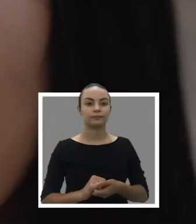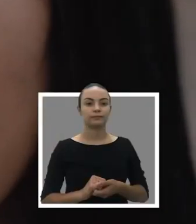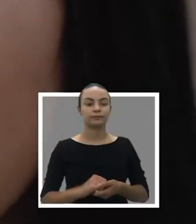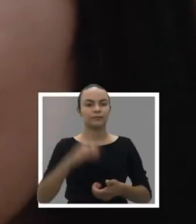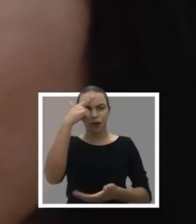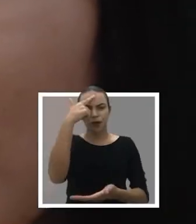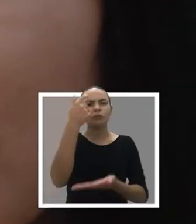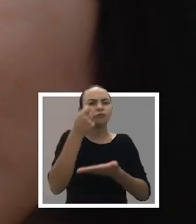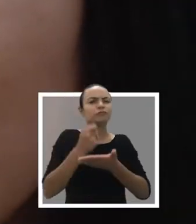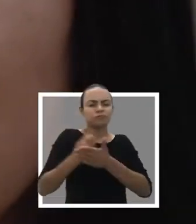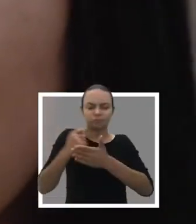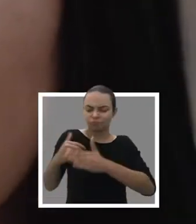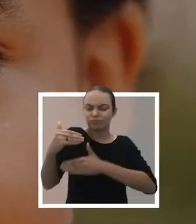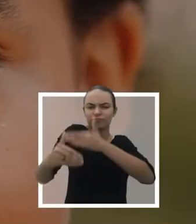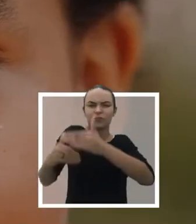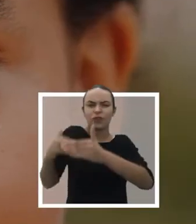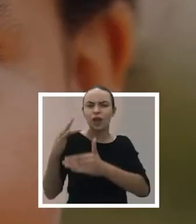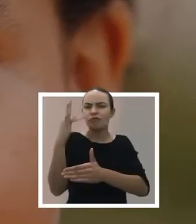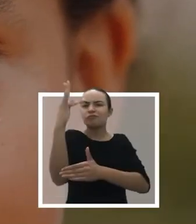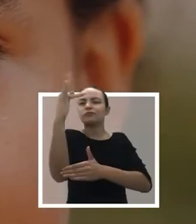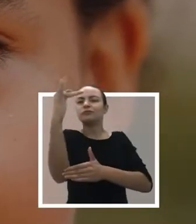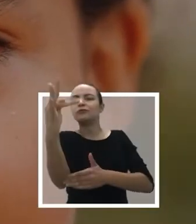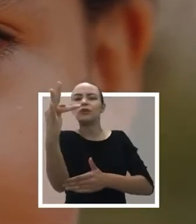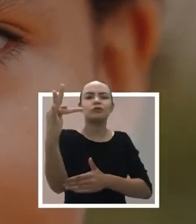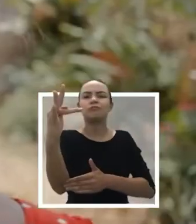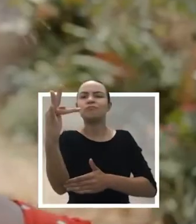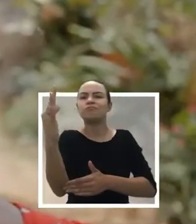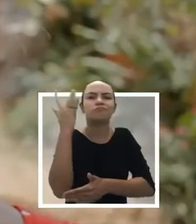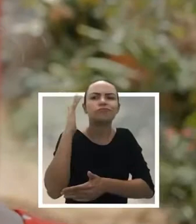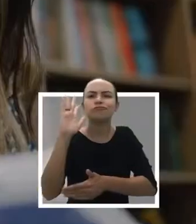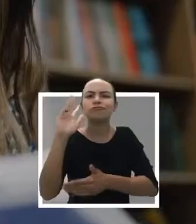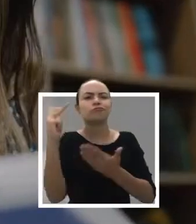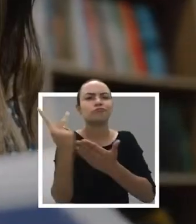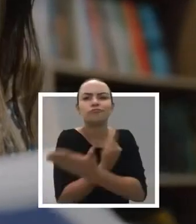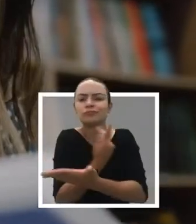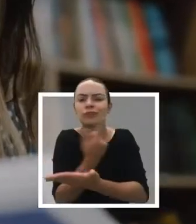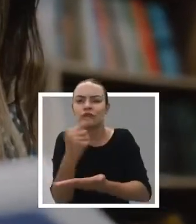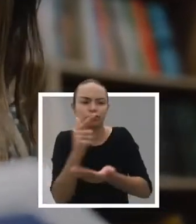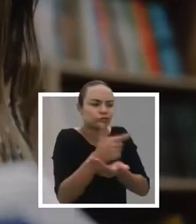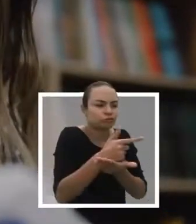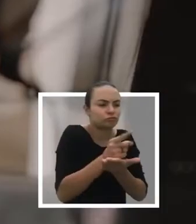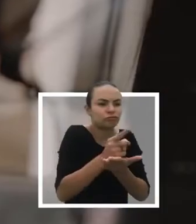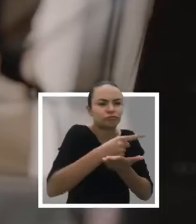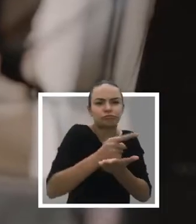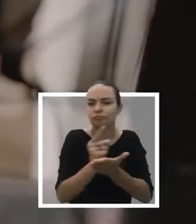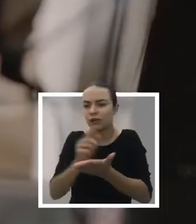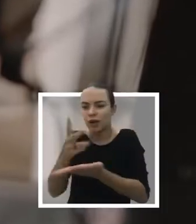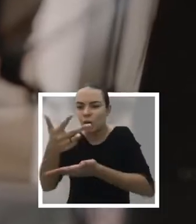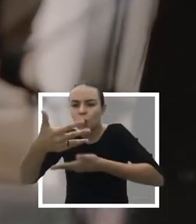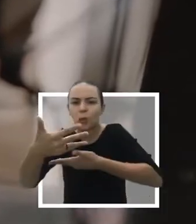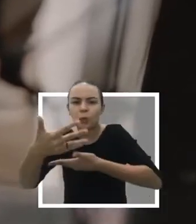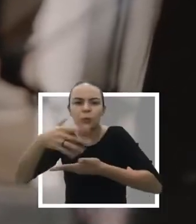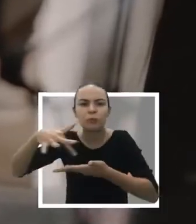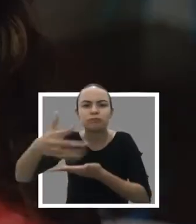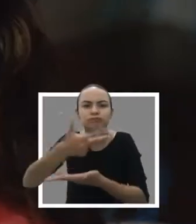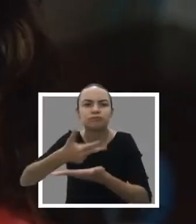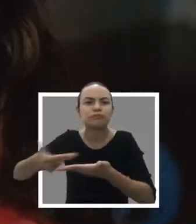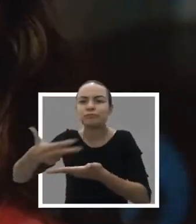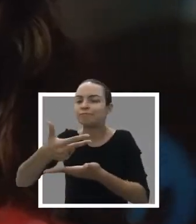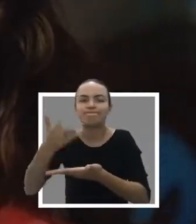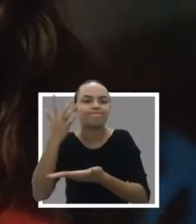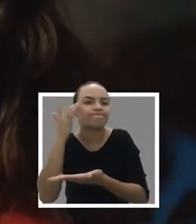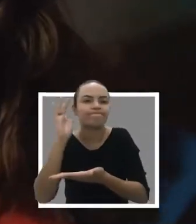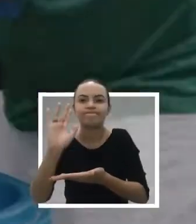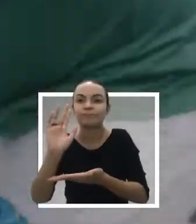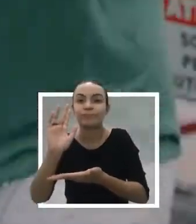Quando decidi partir para o meu futuro, eu não tinha mapa, não tinha bússola, mas tinha fé que encontraria um